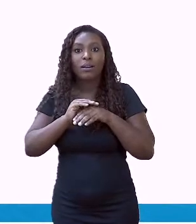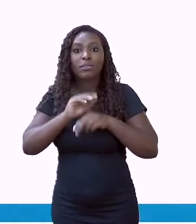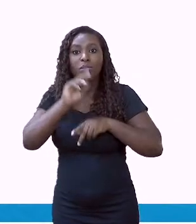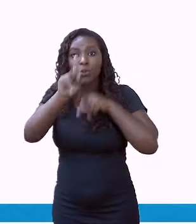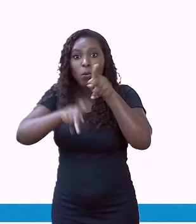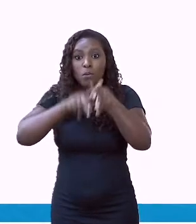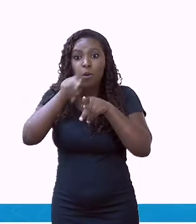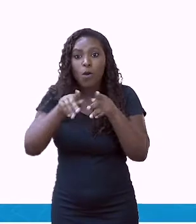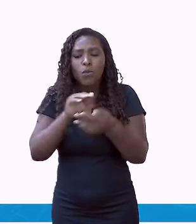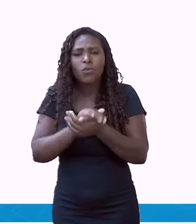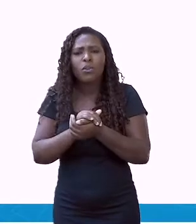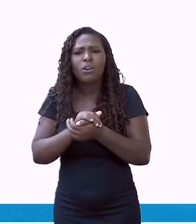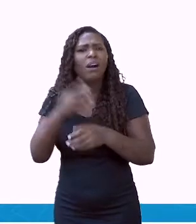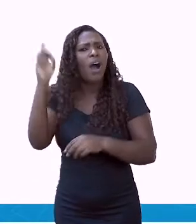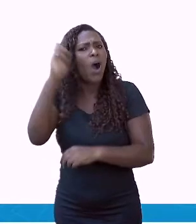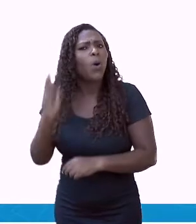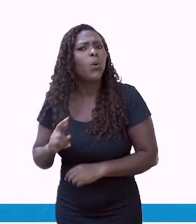Cadê a Rússia?